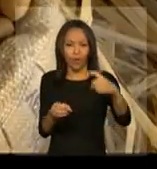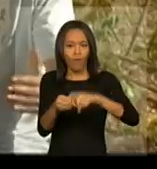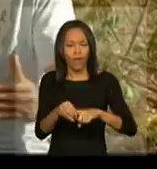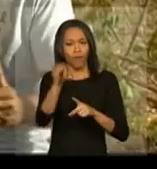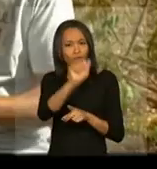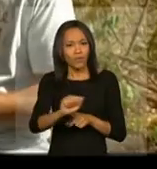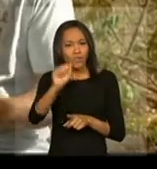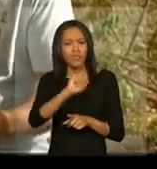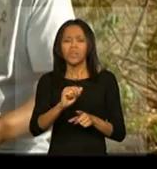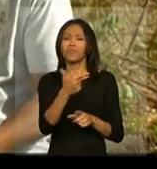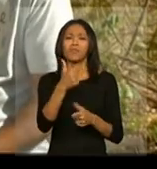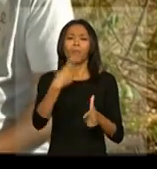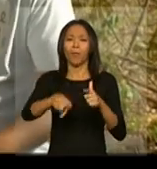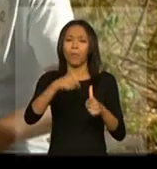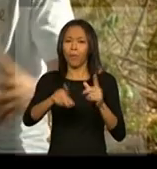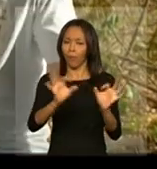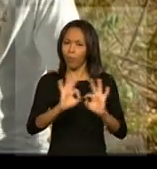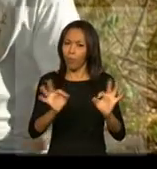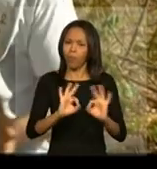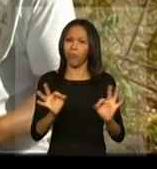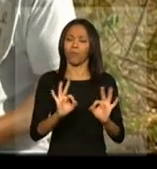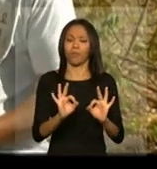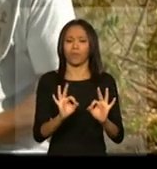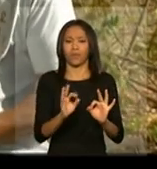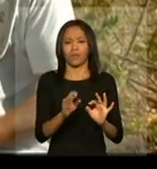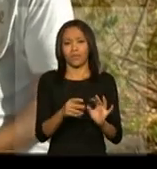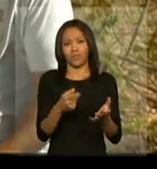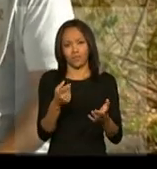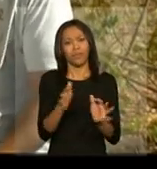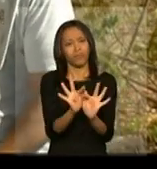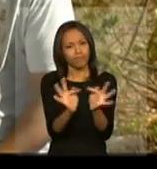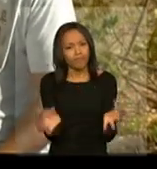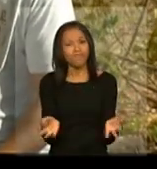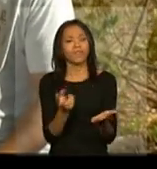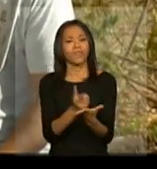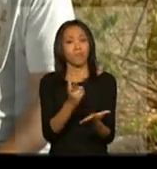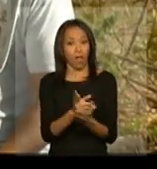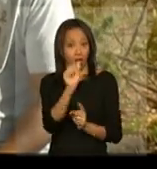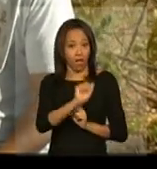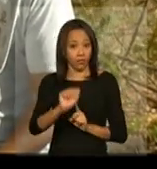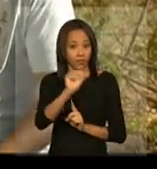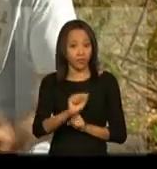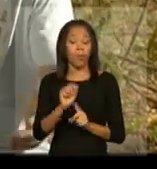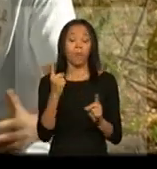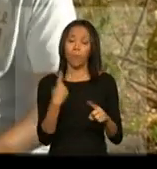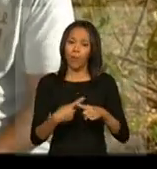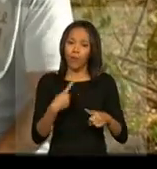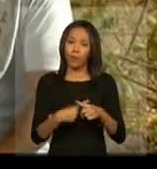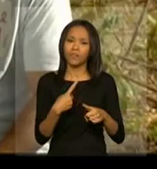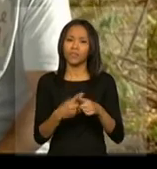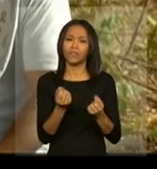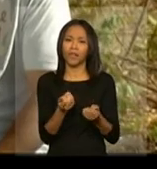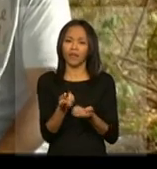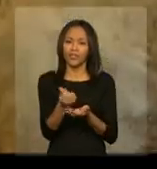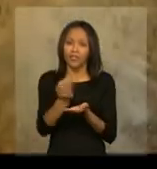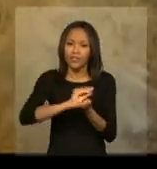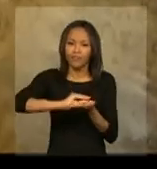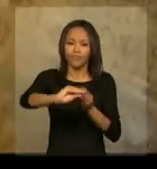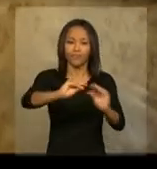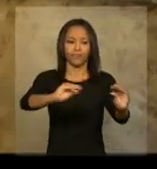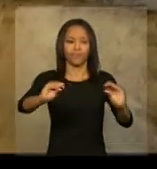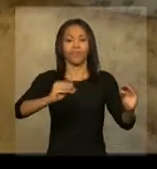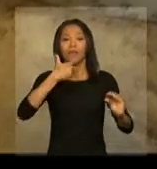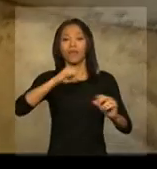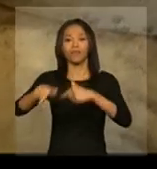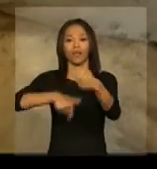sem nenhuma burocracia, pode-se dizer assim, com simplicidade, a associação pode estar acessando e estar repassando isso para os agricultores. O